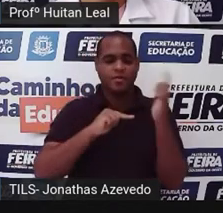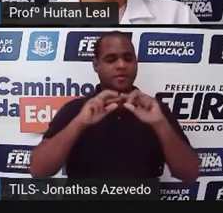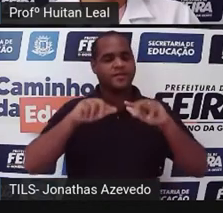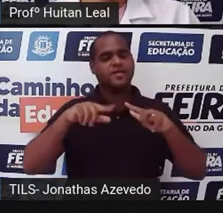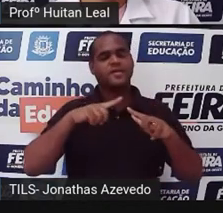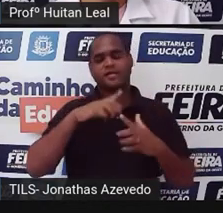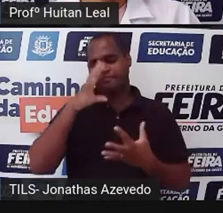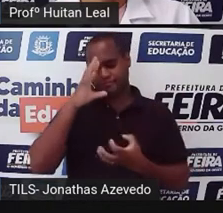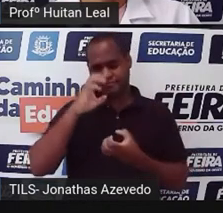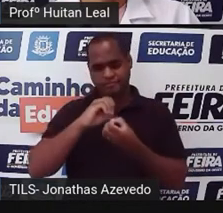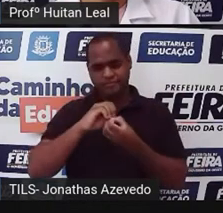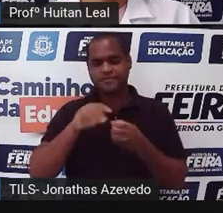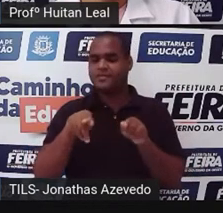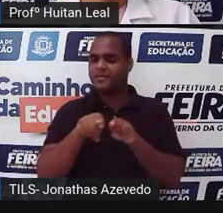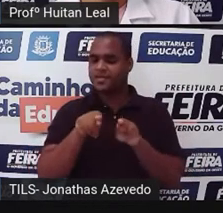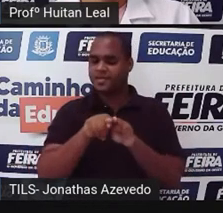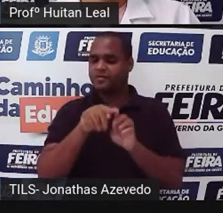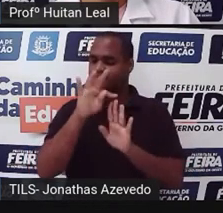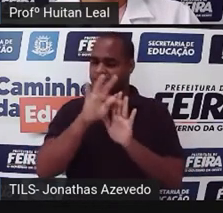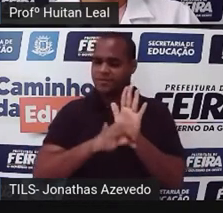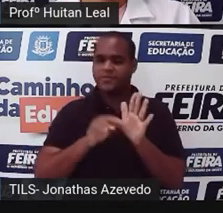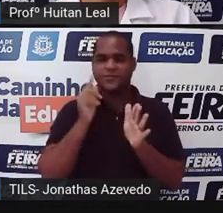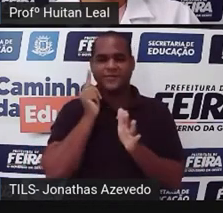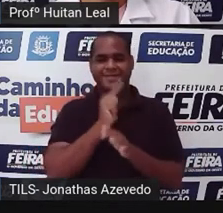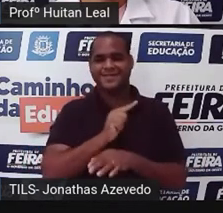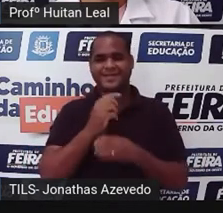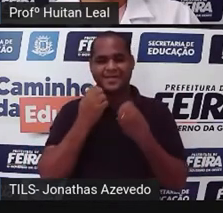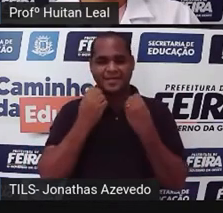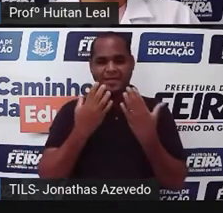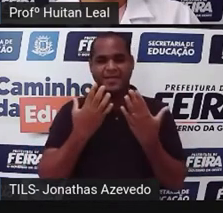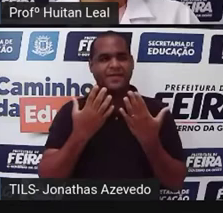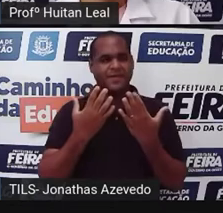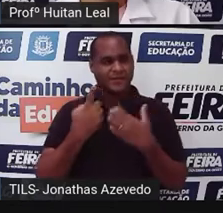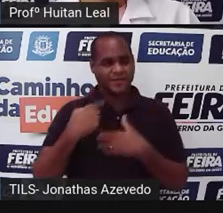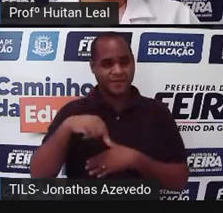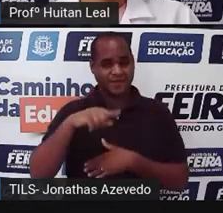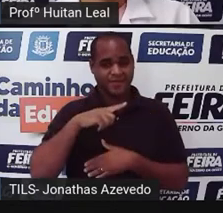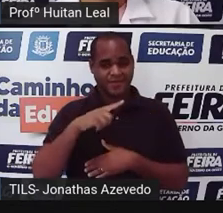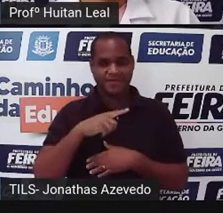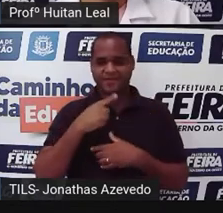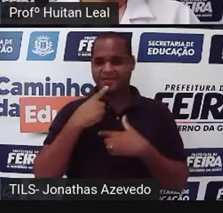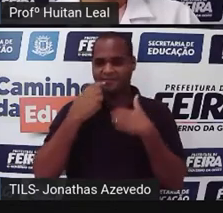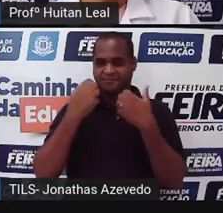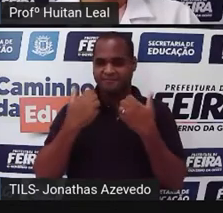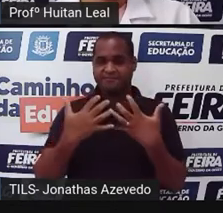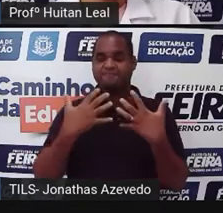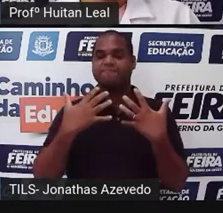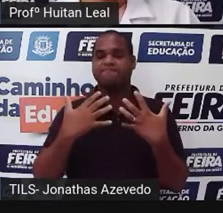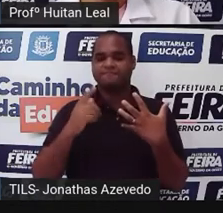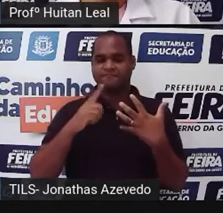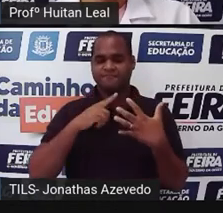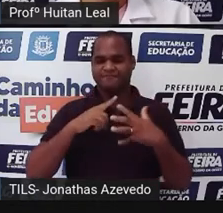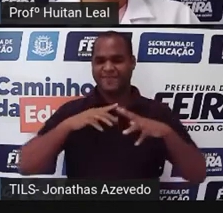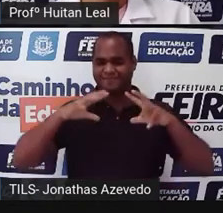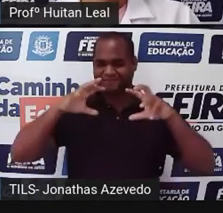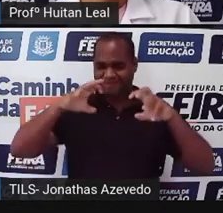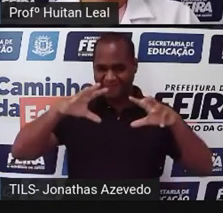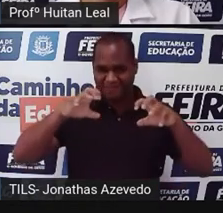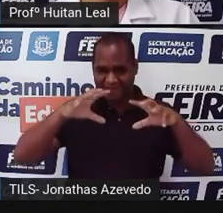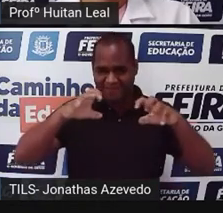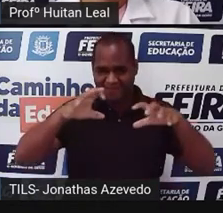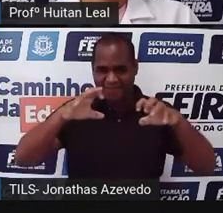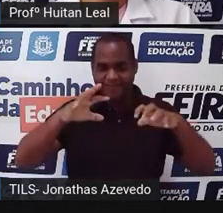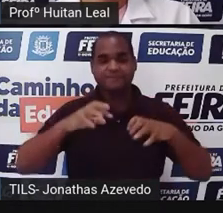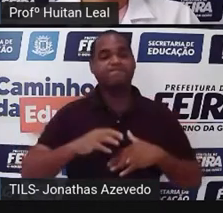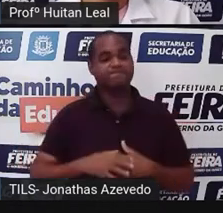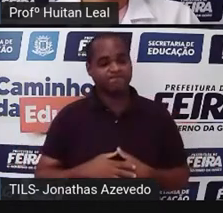compreensão desses mesmos textos. Então, como vamos falar do conto de terror, não é?